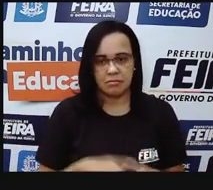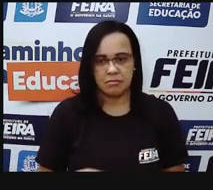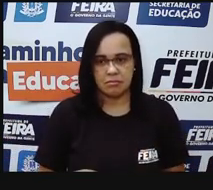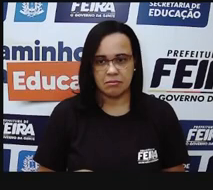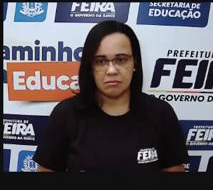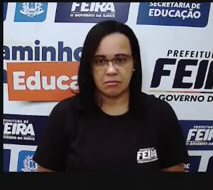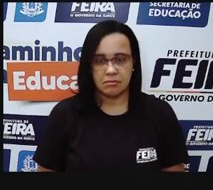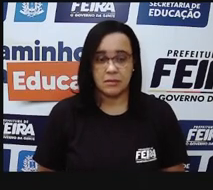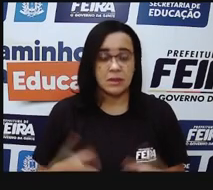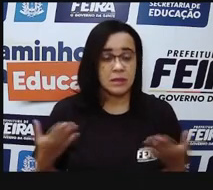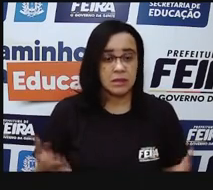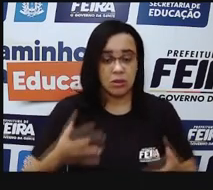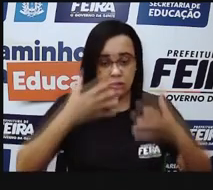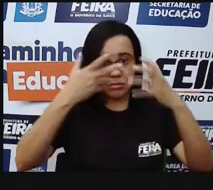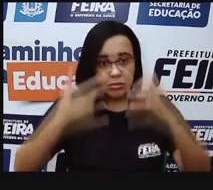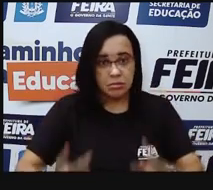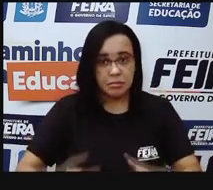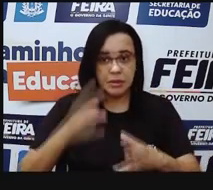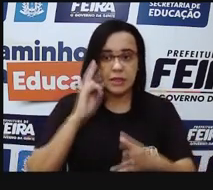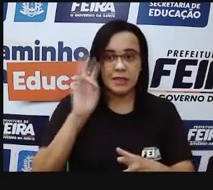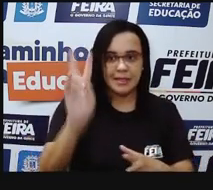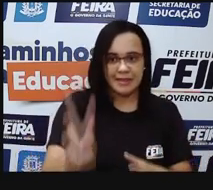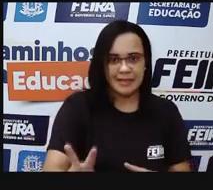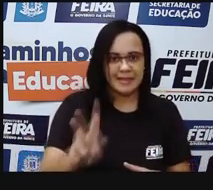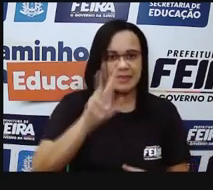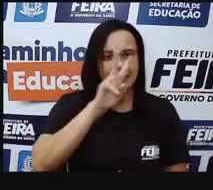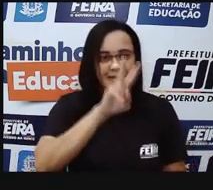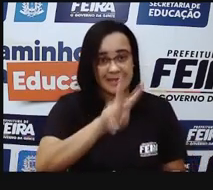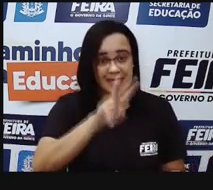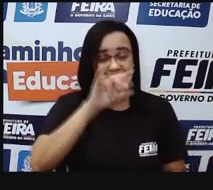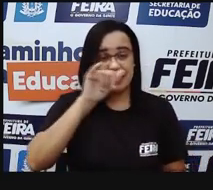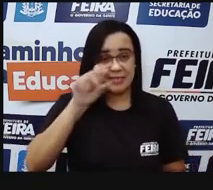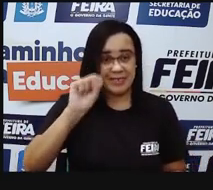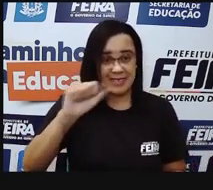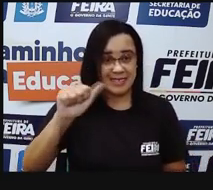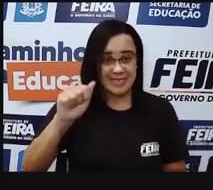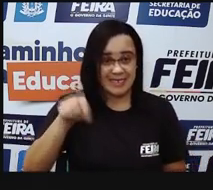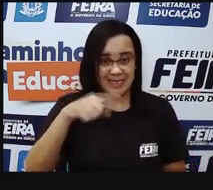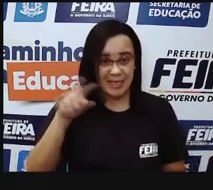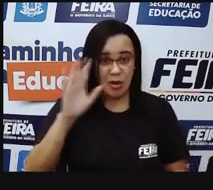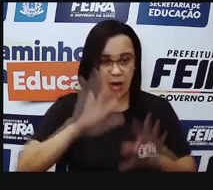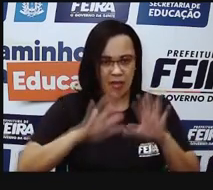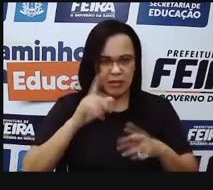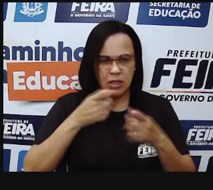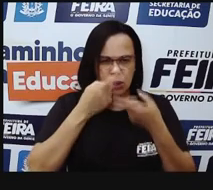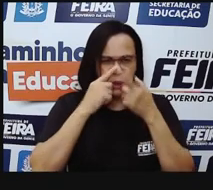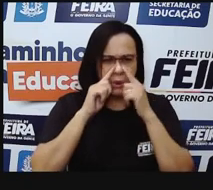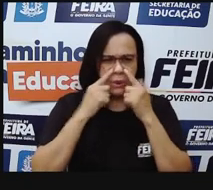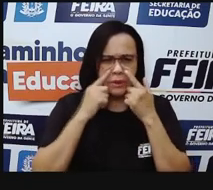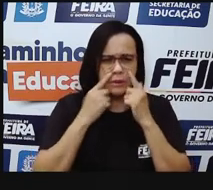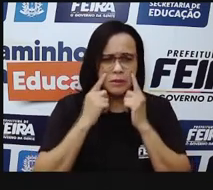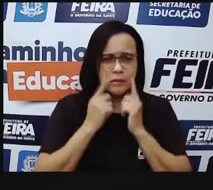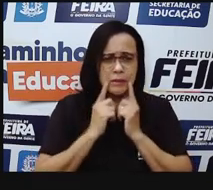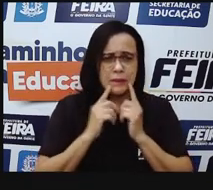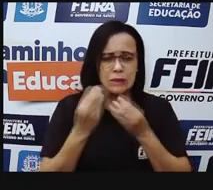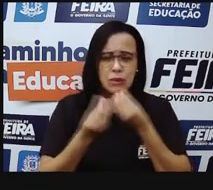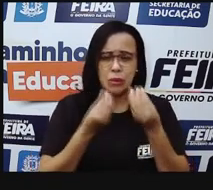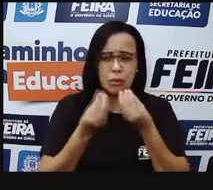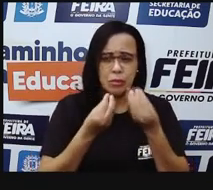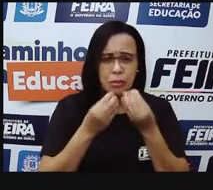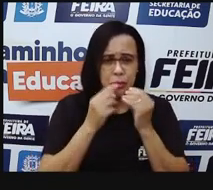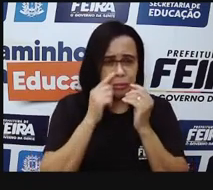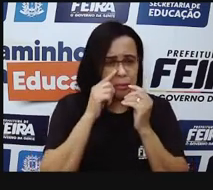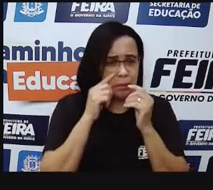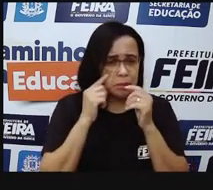Quando a gente fala da visão própria, por que que a gente chora? Por que que a gente tem as lágrimas? O que que acontece? Lembra que a